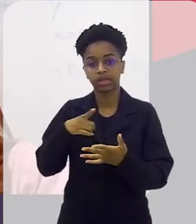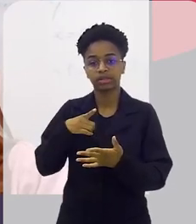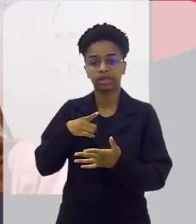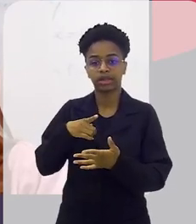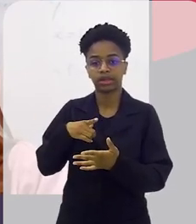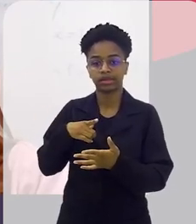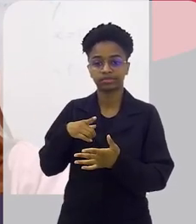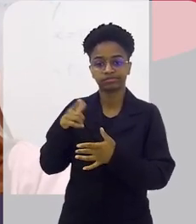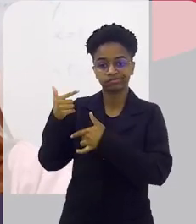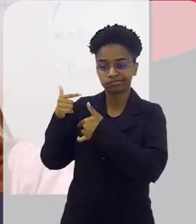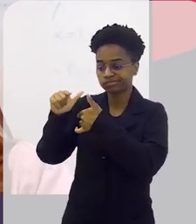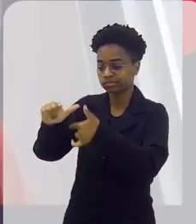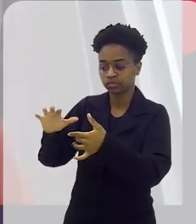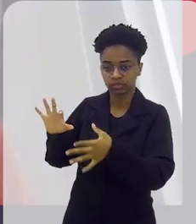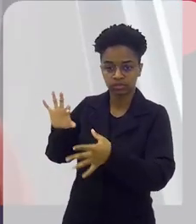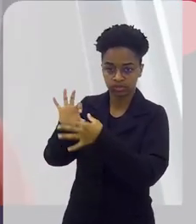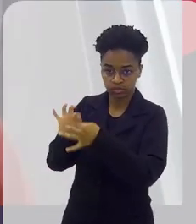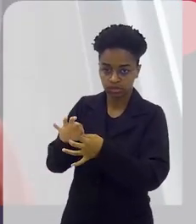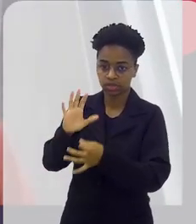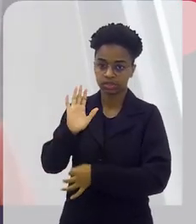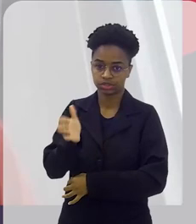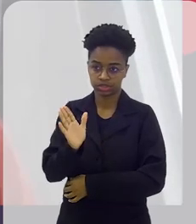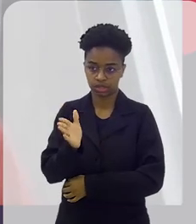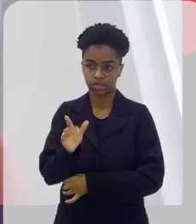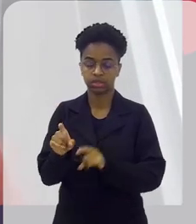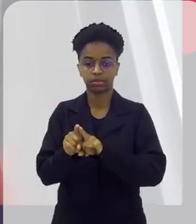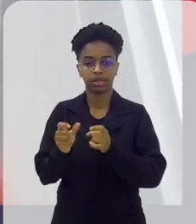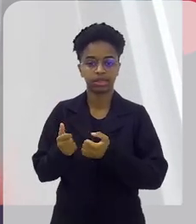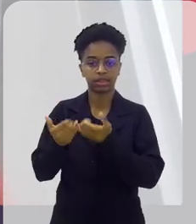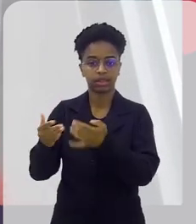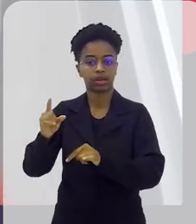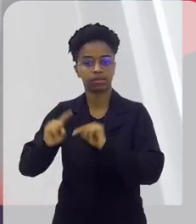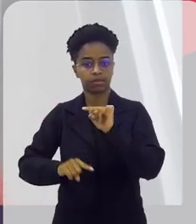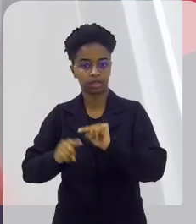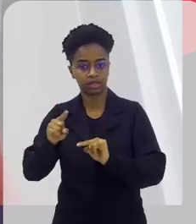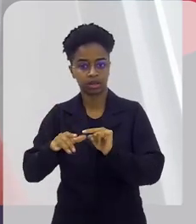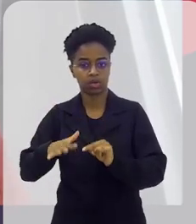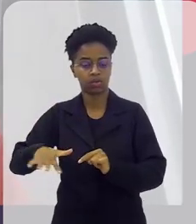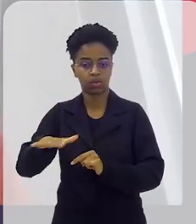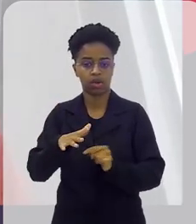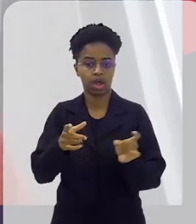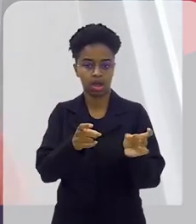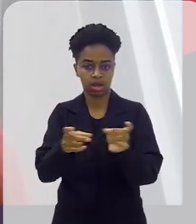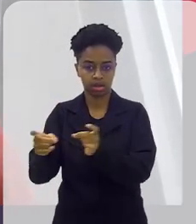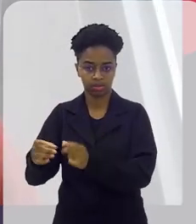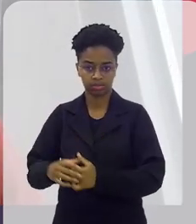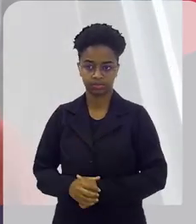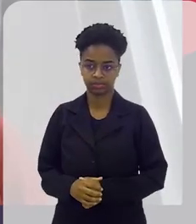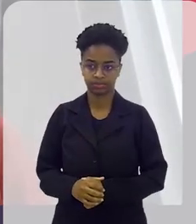fica na rota convencional, já, para o fio, na parcelagem, entregar o produto para o mercado.